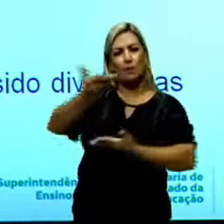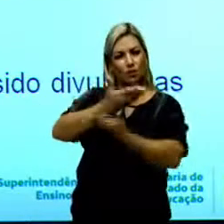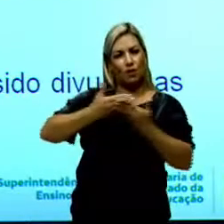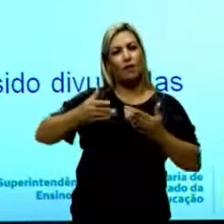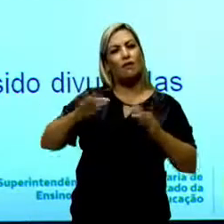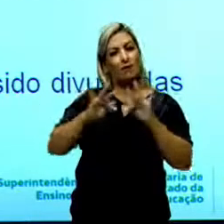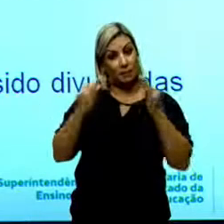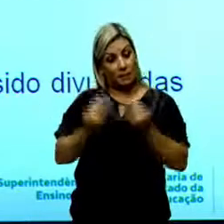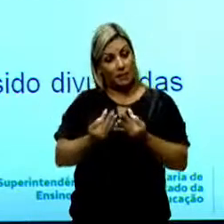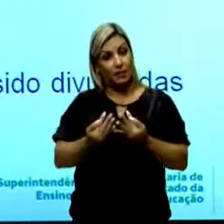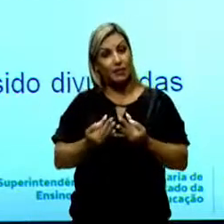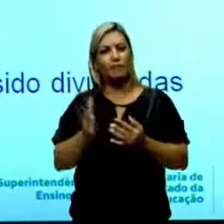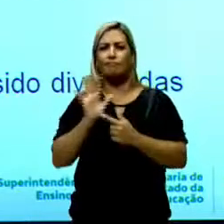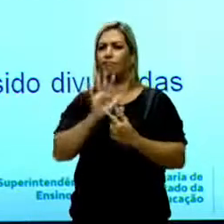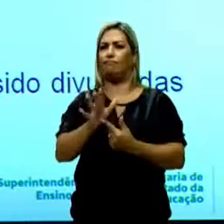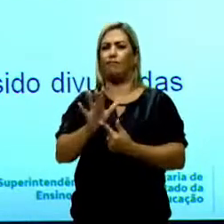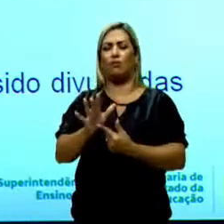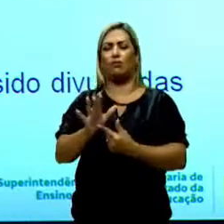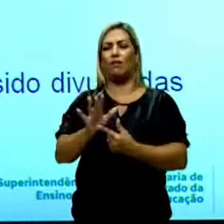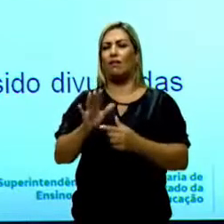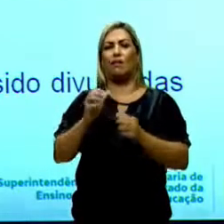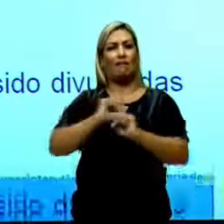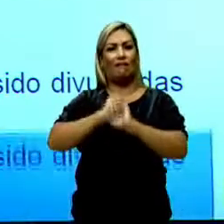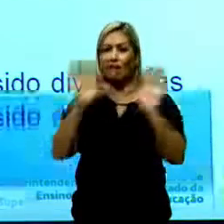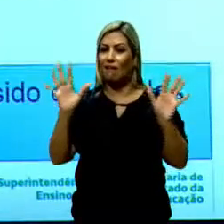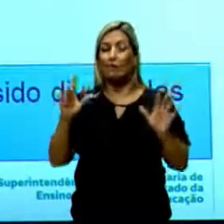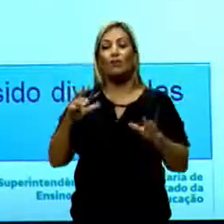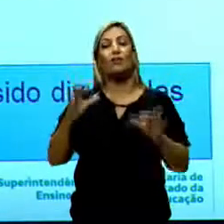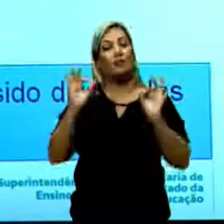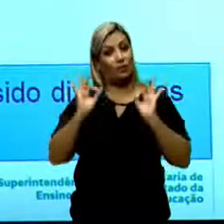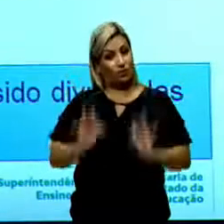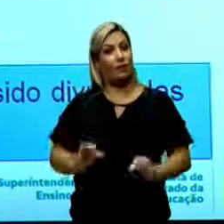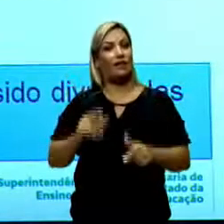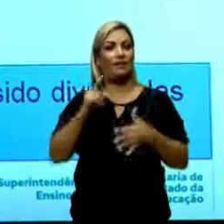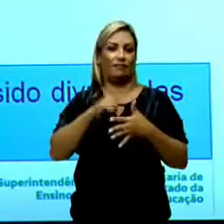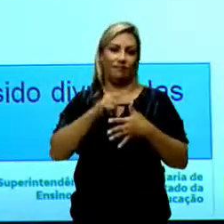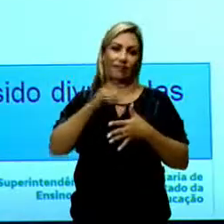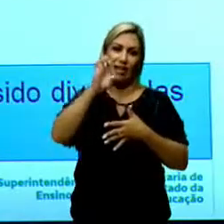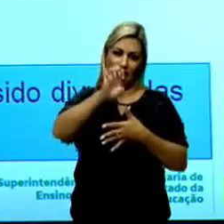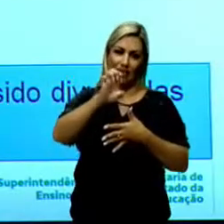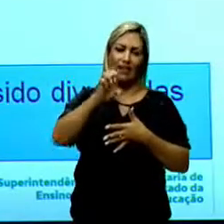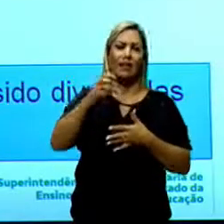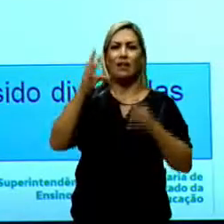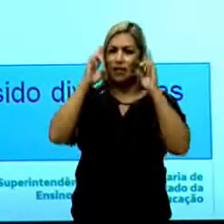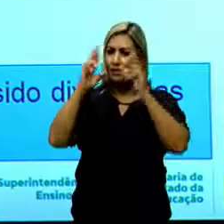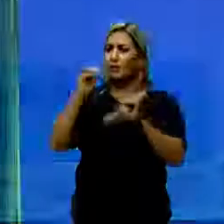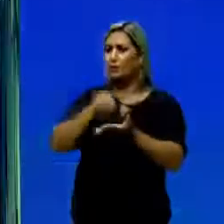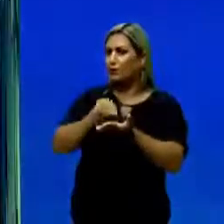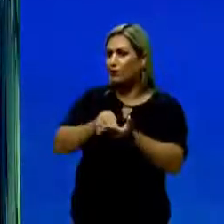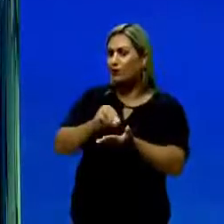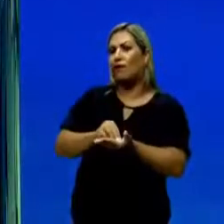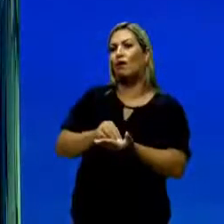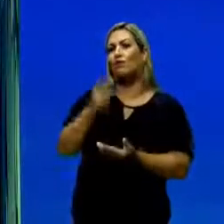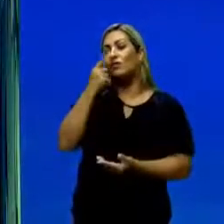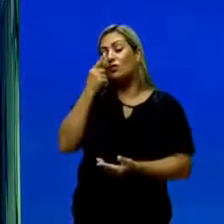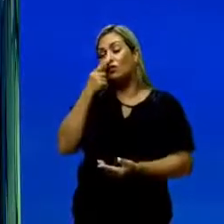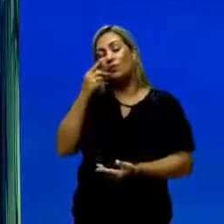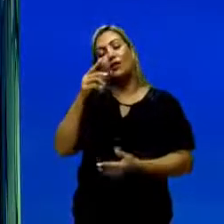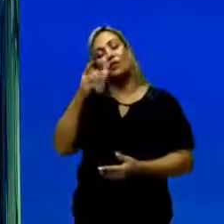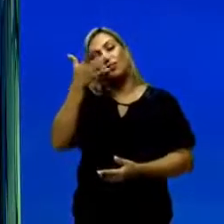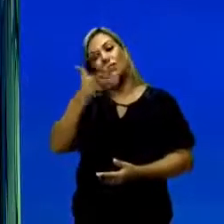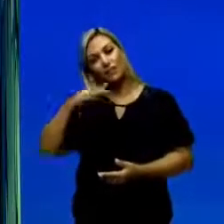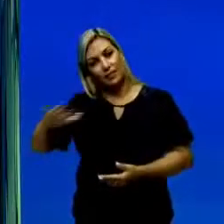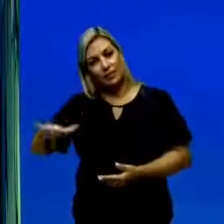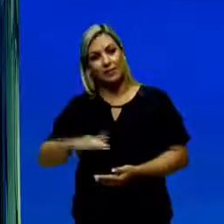parental, a exposição. Consequentemente, a letra E é a correta. É o desrespeito à intimidade.